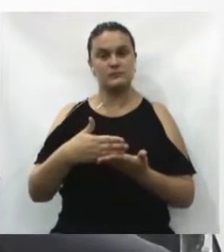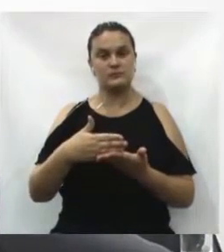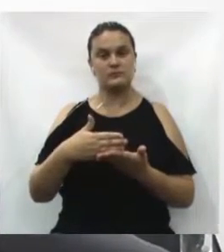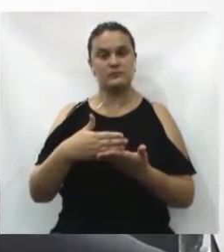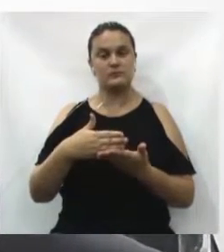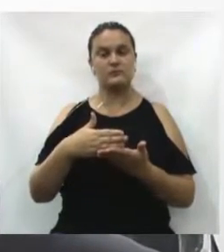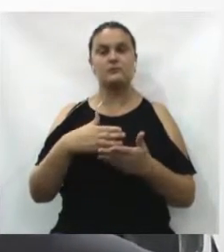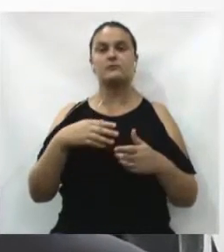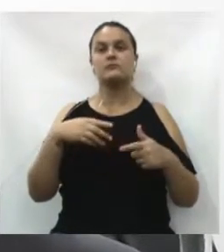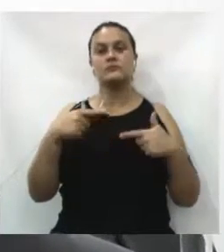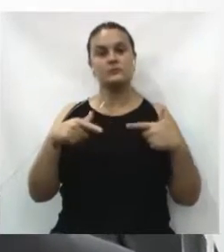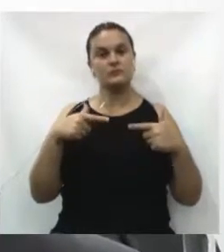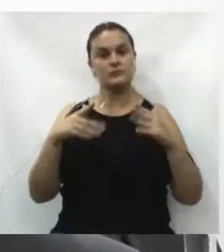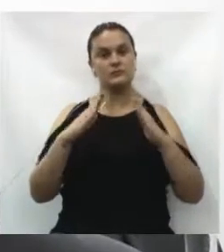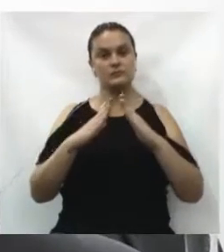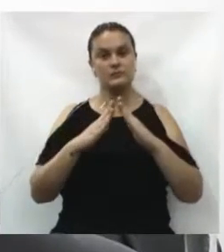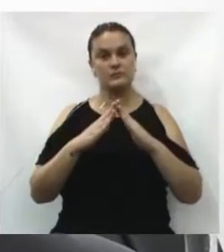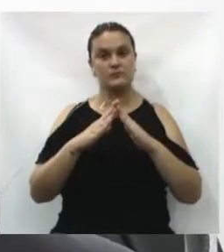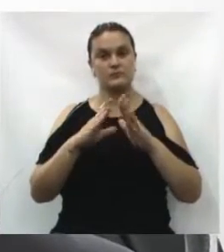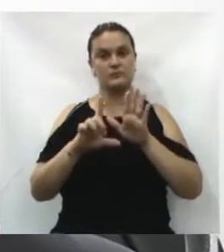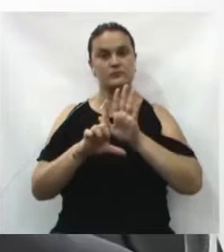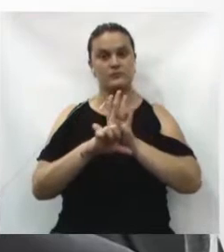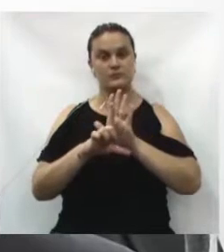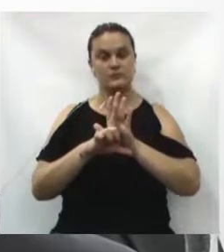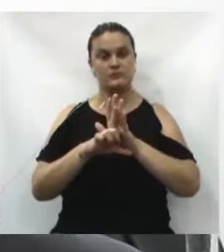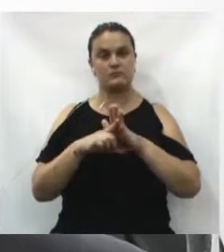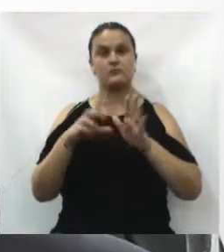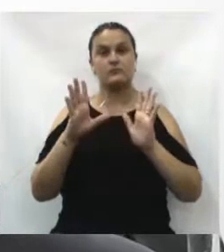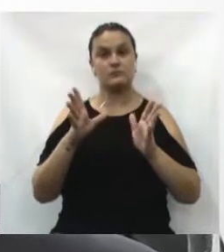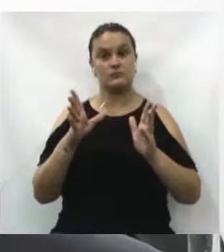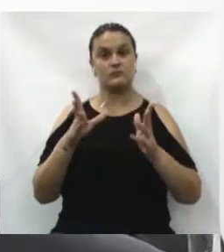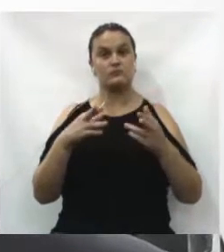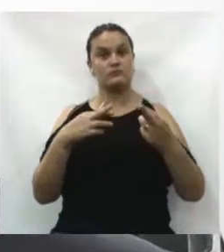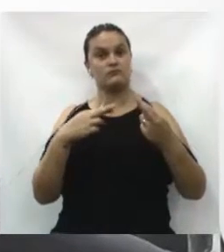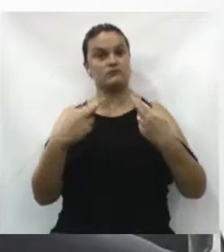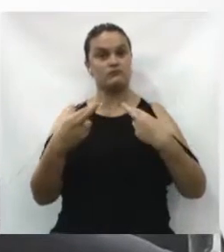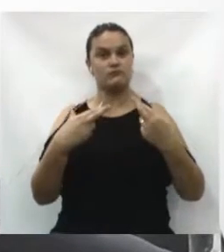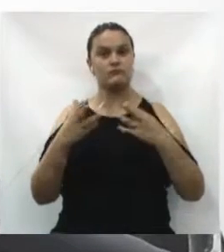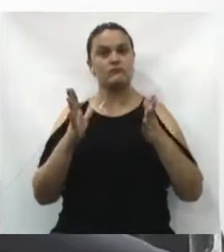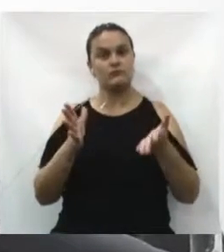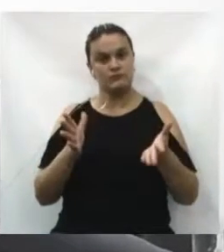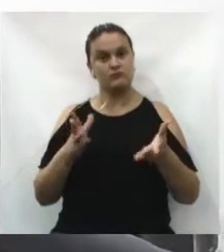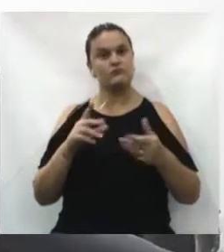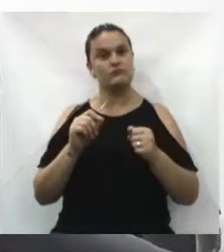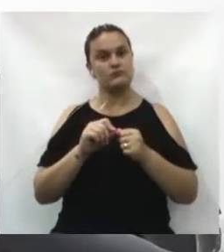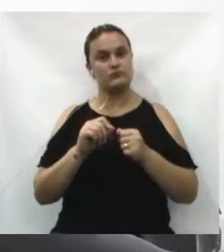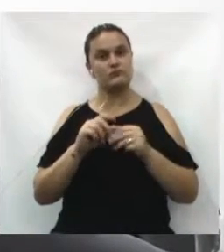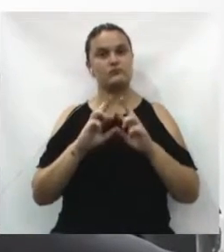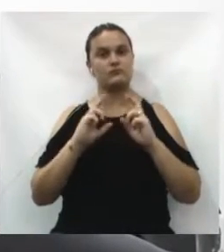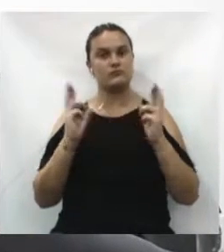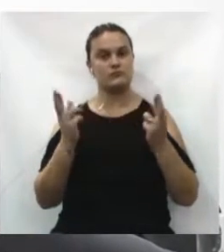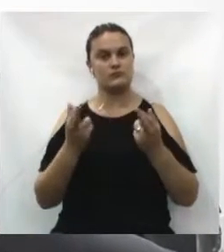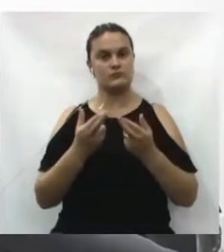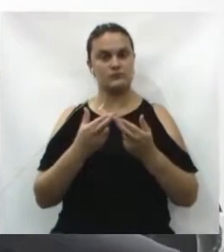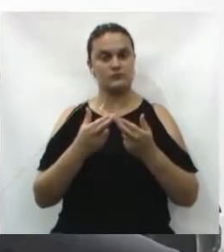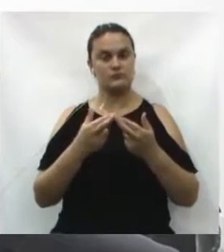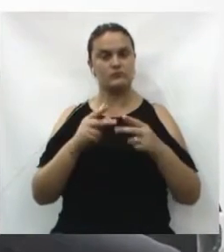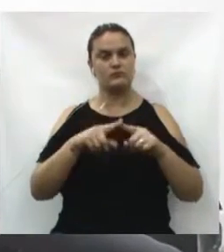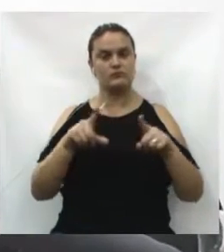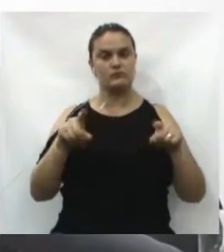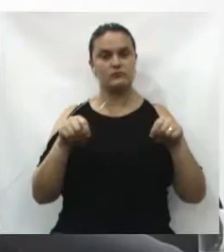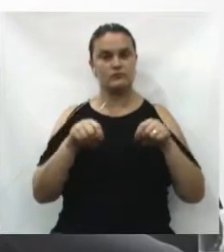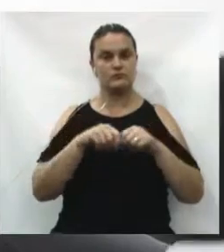e também a relação entre Câmara Municipal e Prefeitura, visto que hoje pela manhã, nesta segunda, os senhores se reuniram no